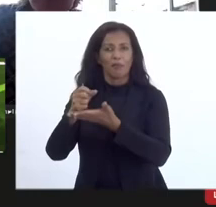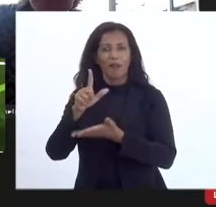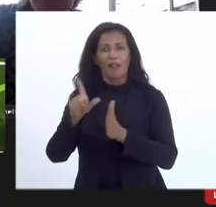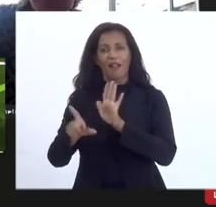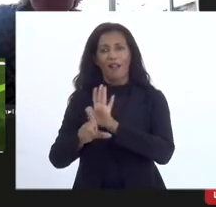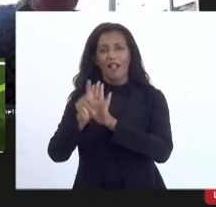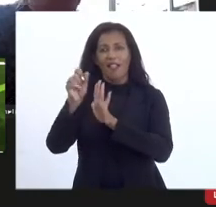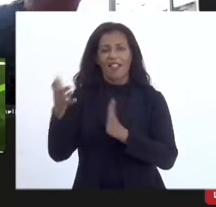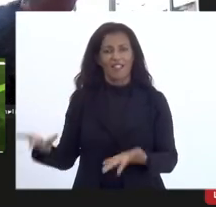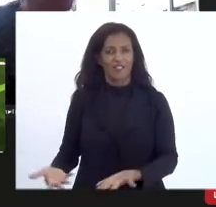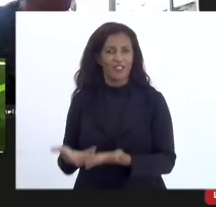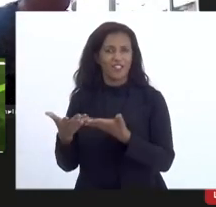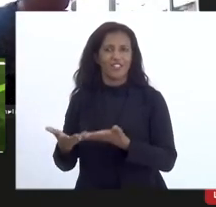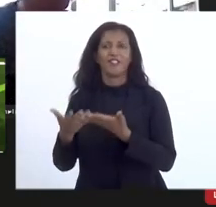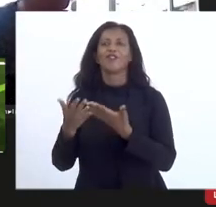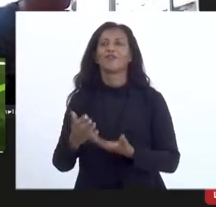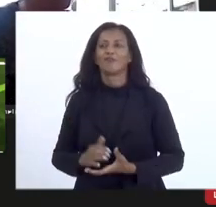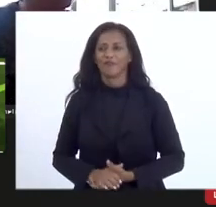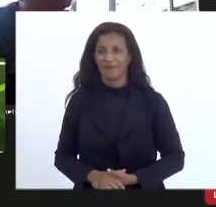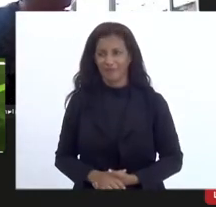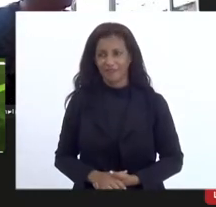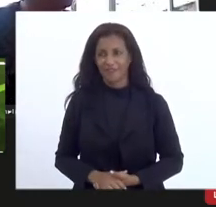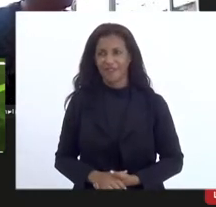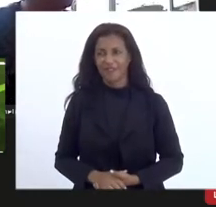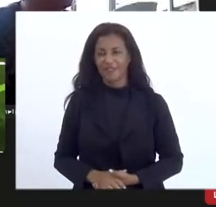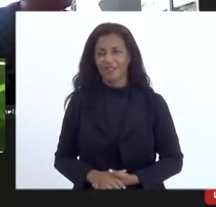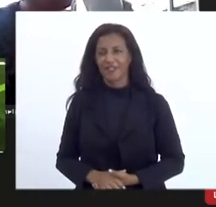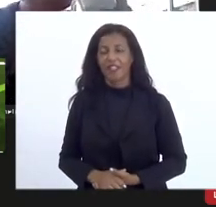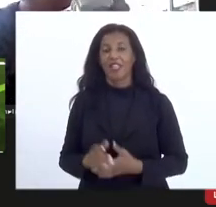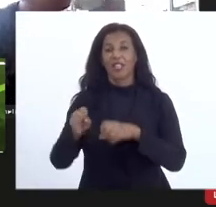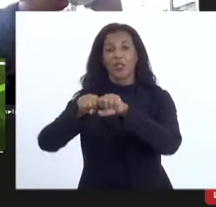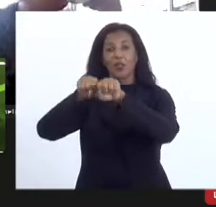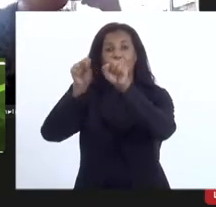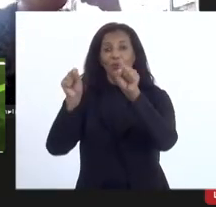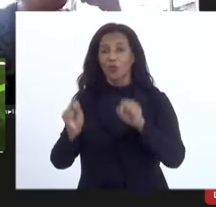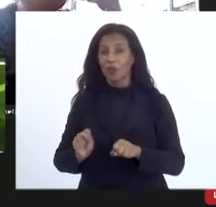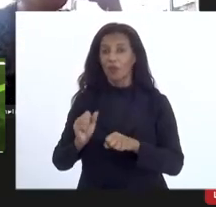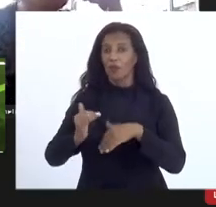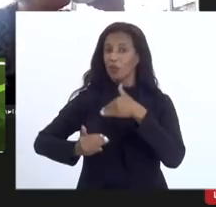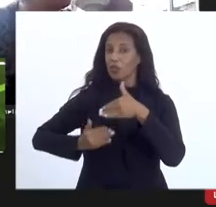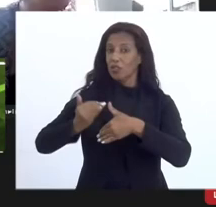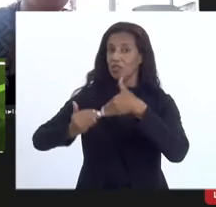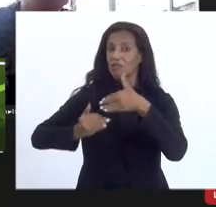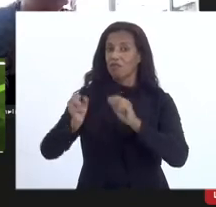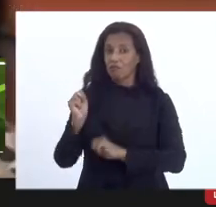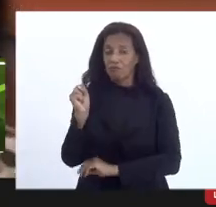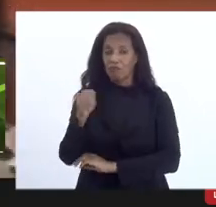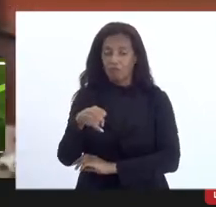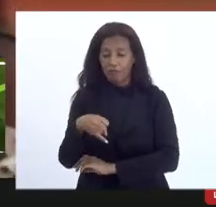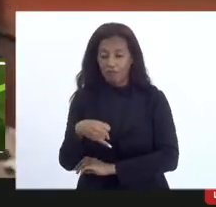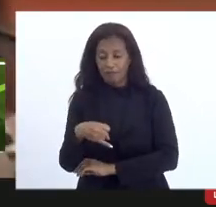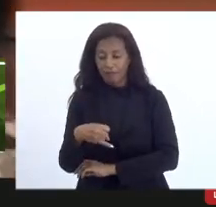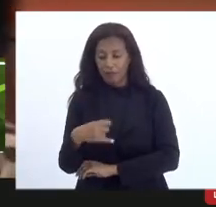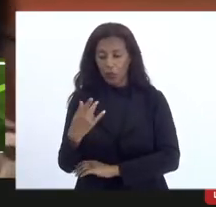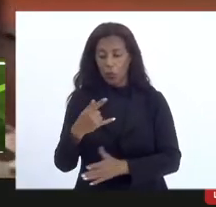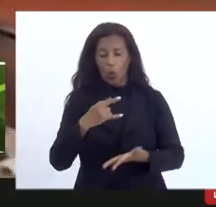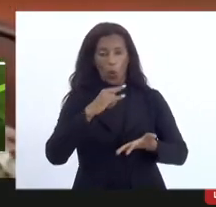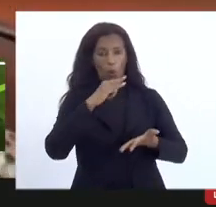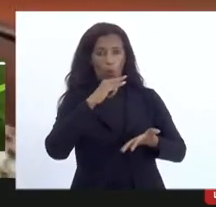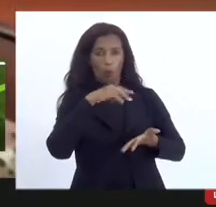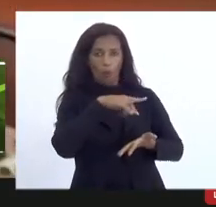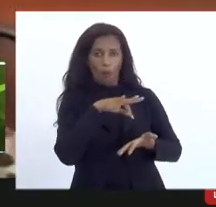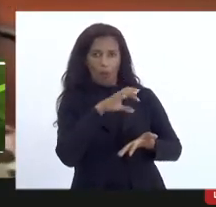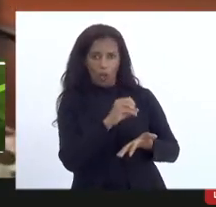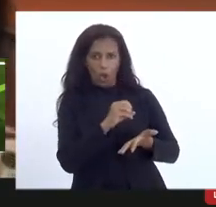incentivo tá bom e o sistema foi desenvolvido assim com uma nota técnica